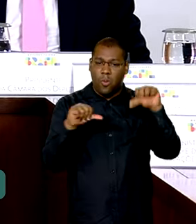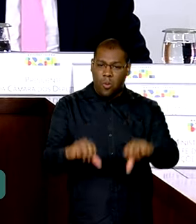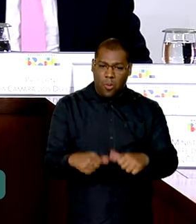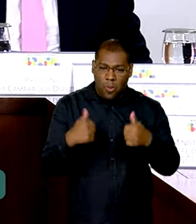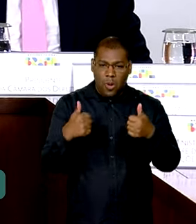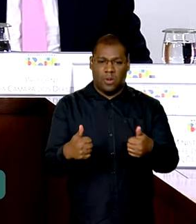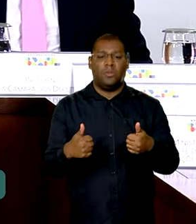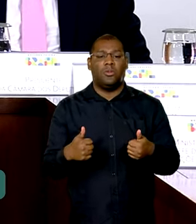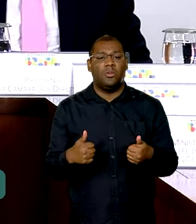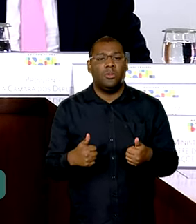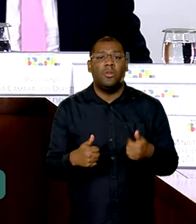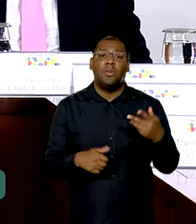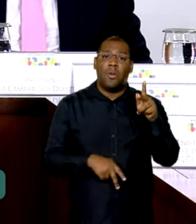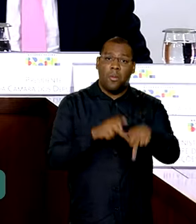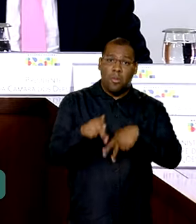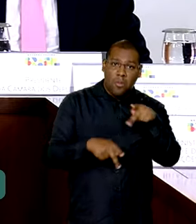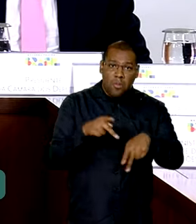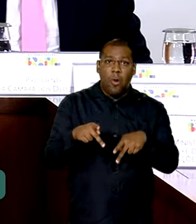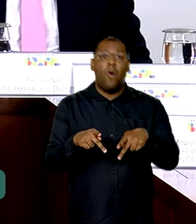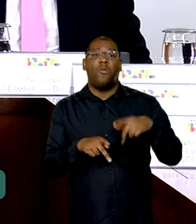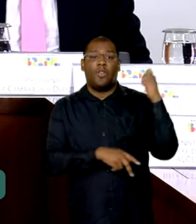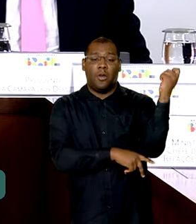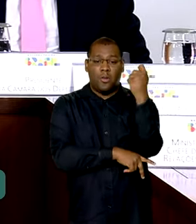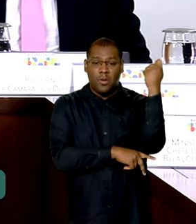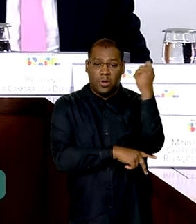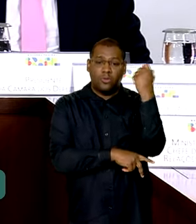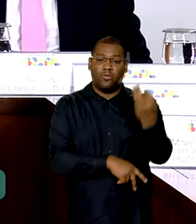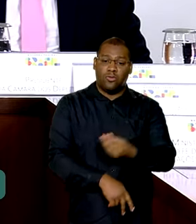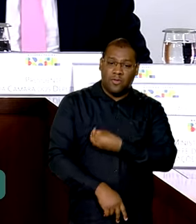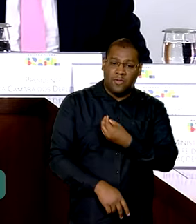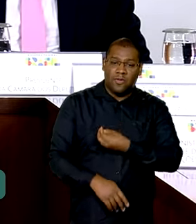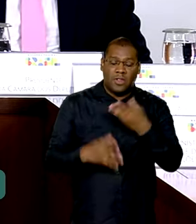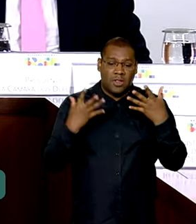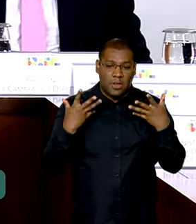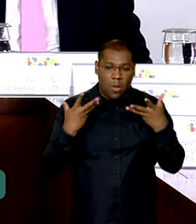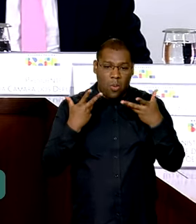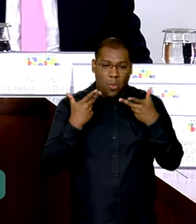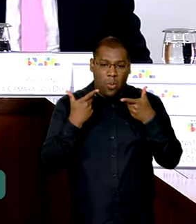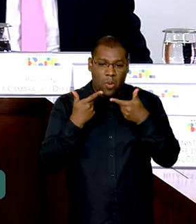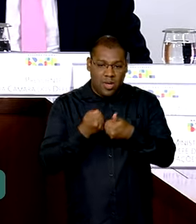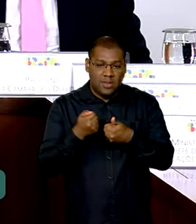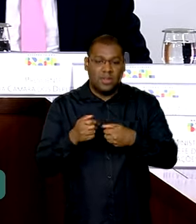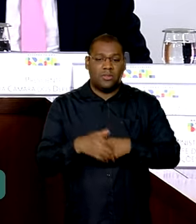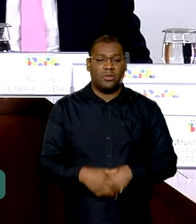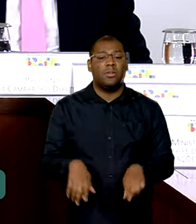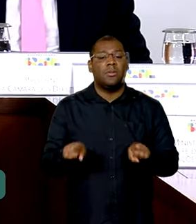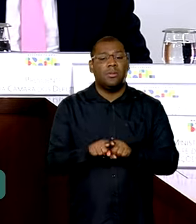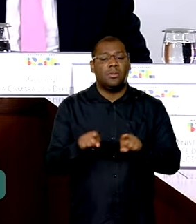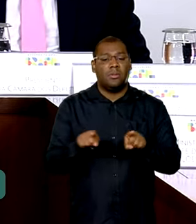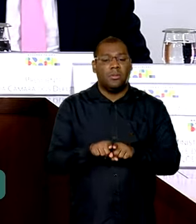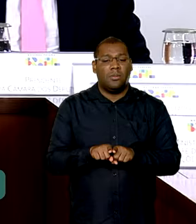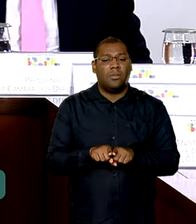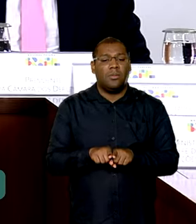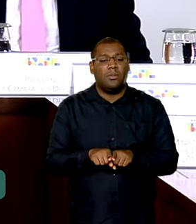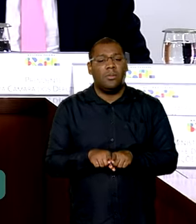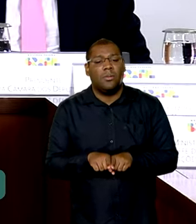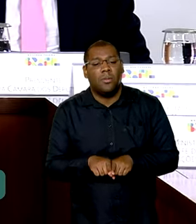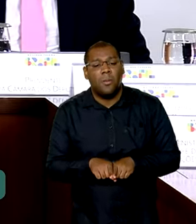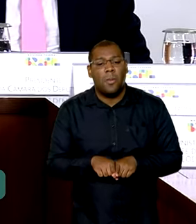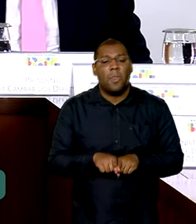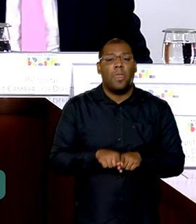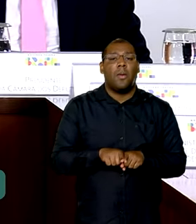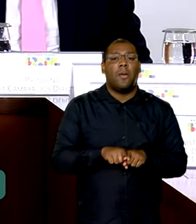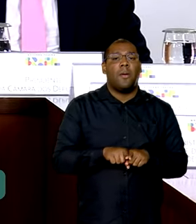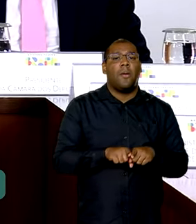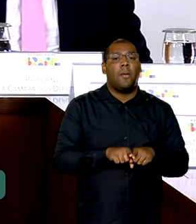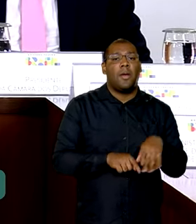com a melhoria da vida das pessoas e facilitar naquilo que a gente puder facilitar, obviamente, que dentro